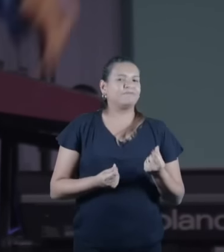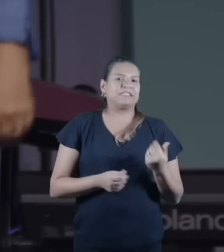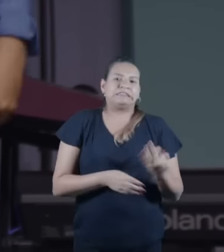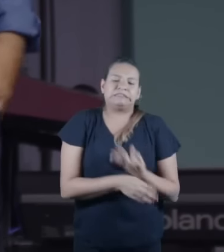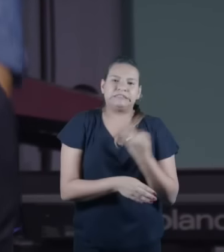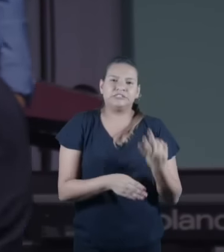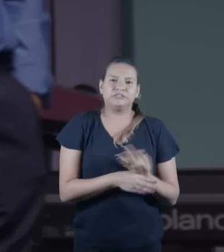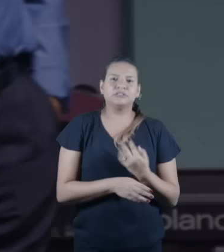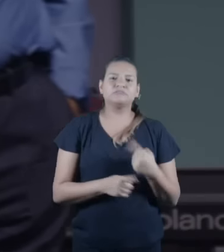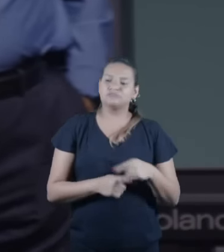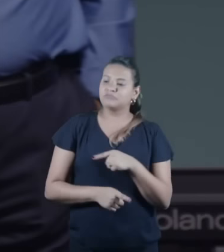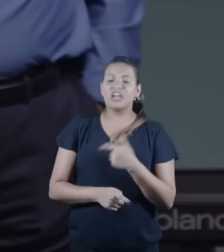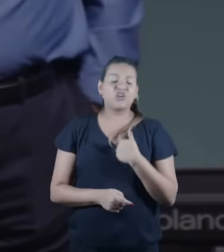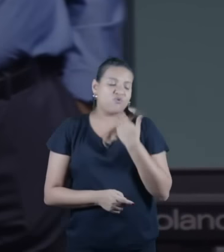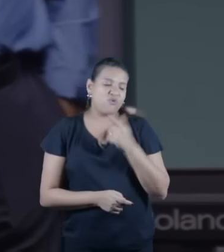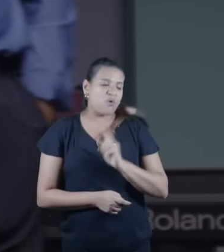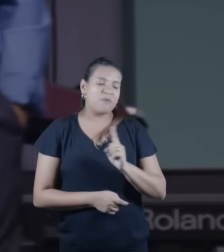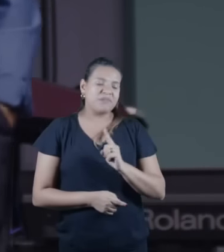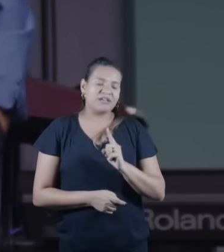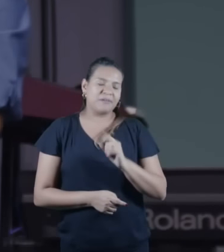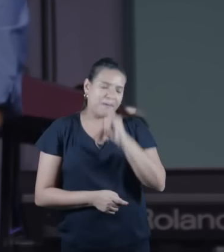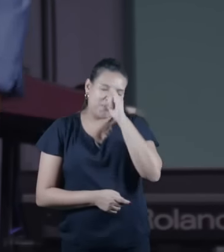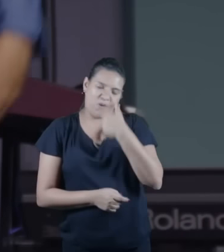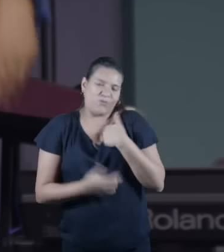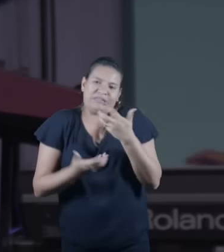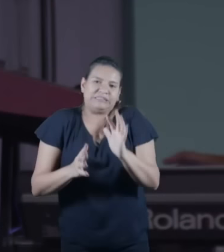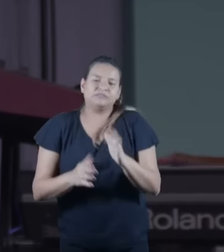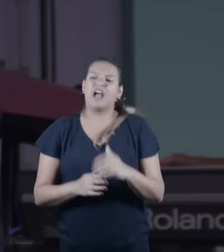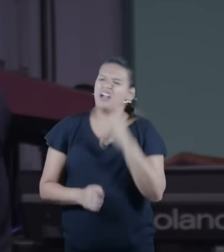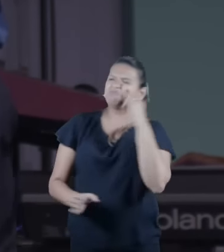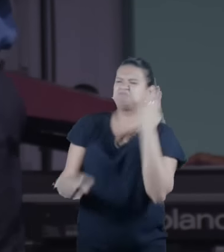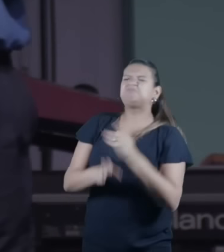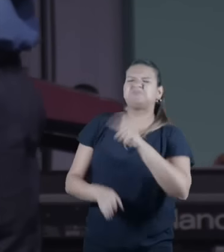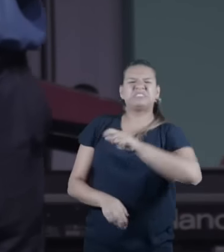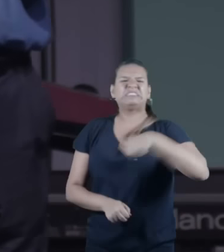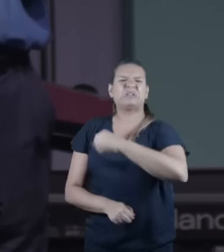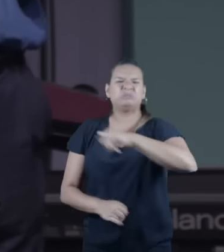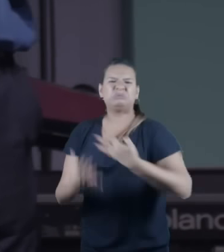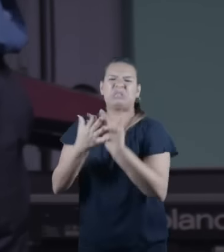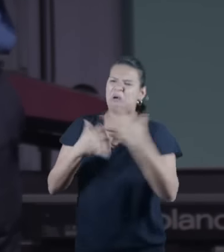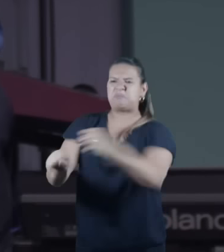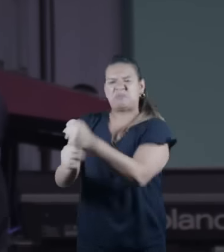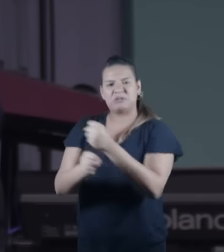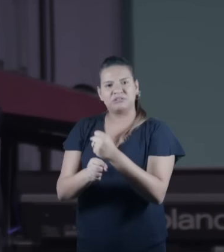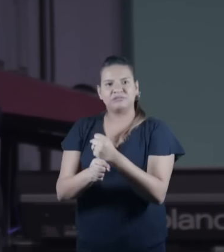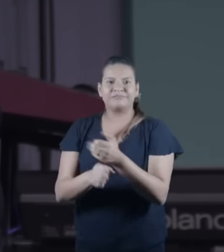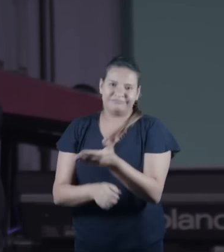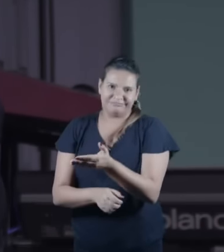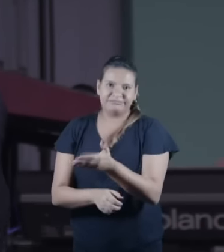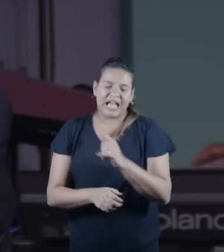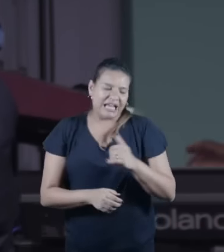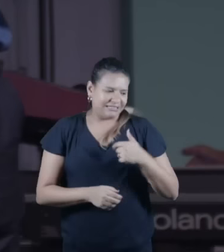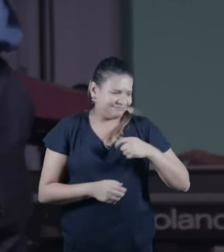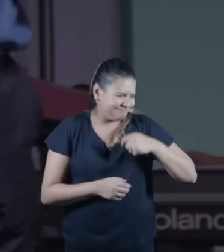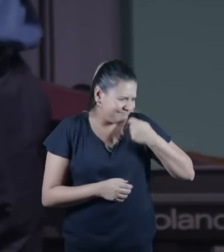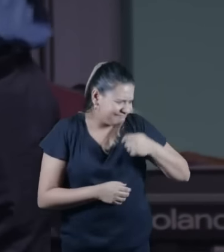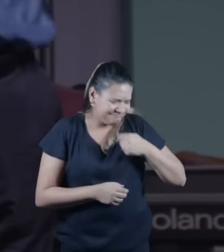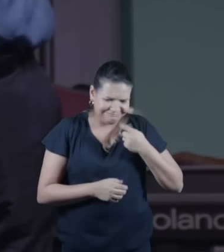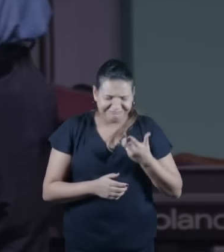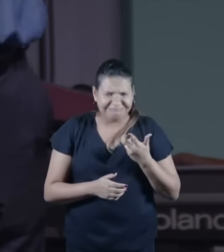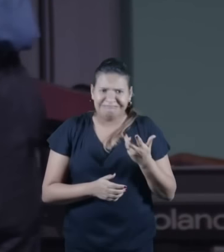e foram expulsos mas é interessante porque do mesmo momento que os judeus foram expulsos